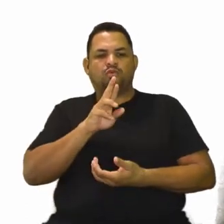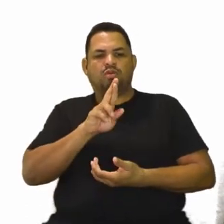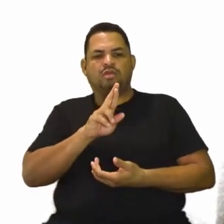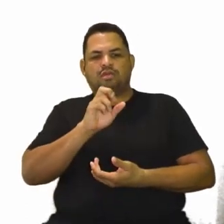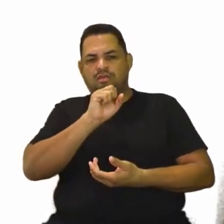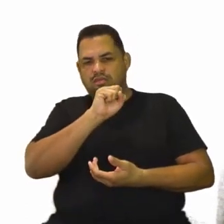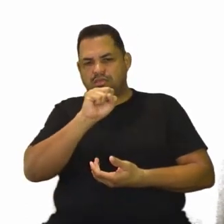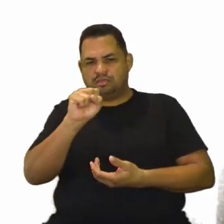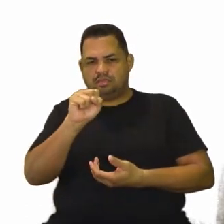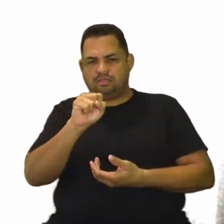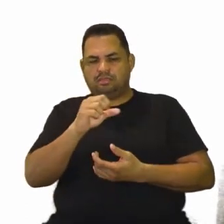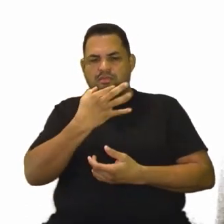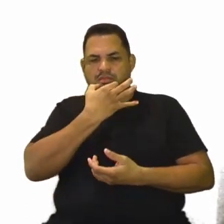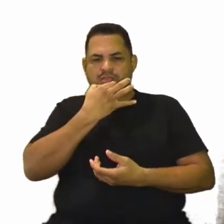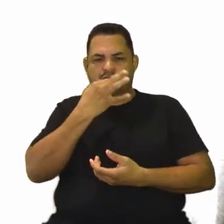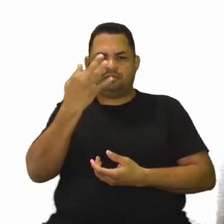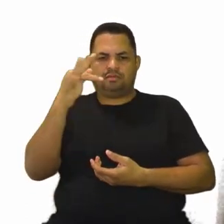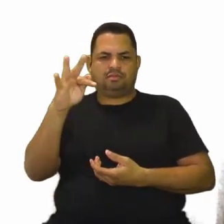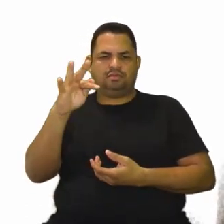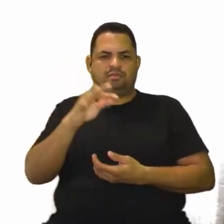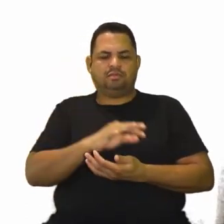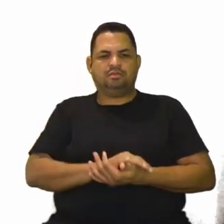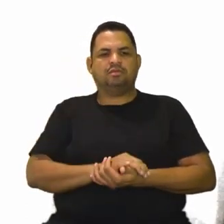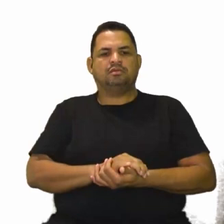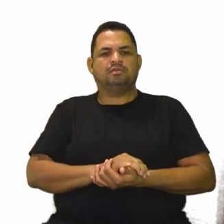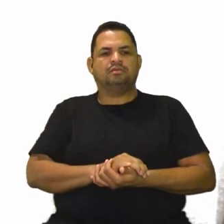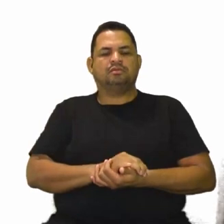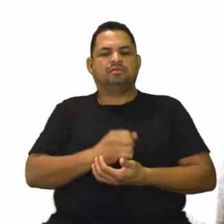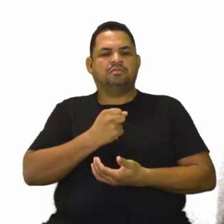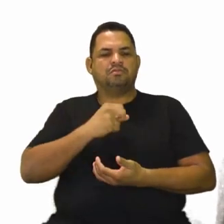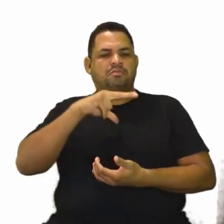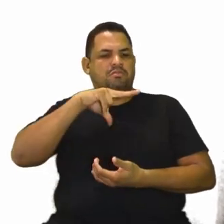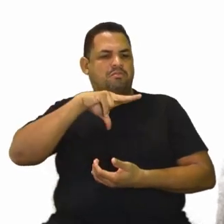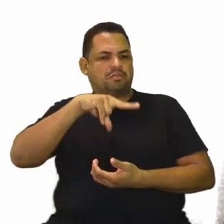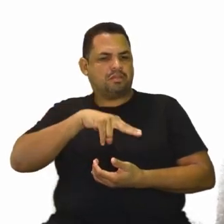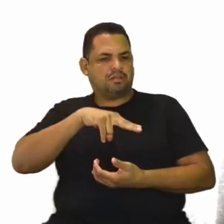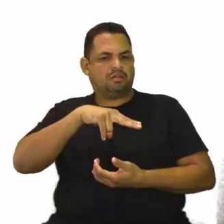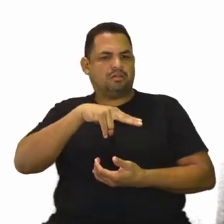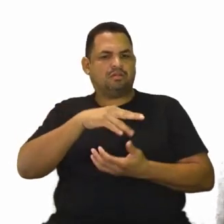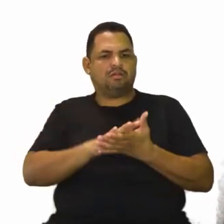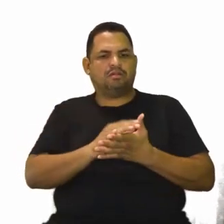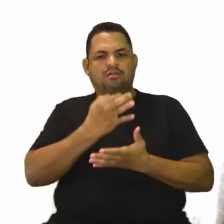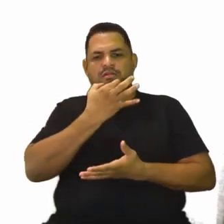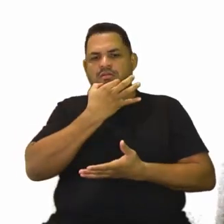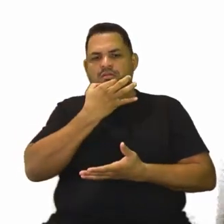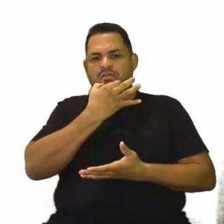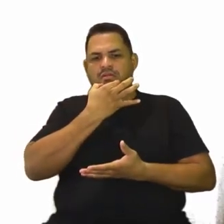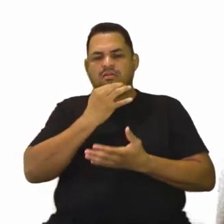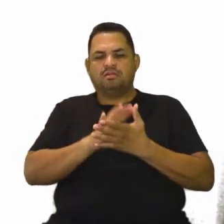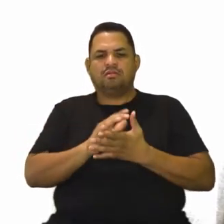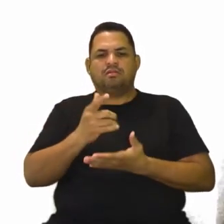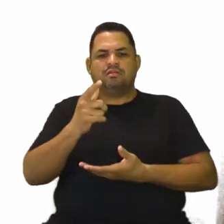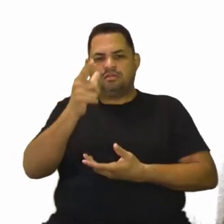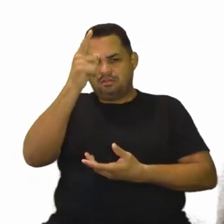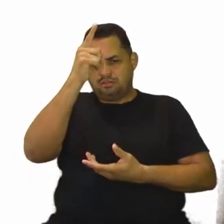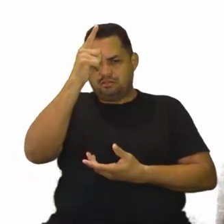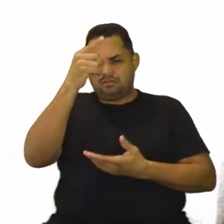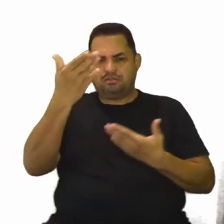Soviética, Inglaterra e França? De Portugal, Inglaterra e Alemanha?